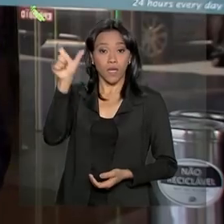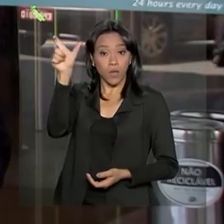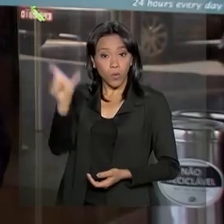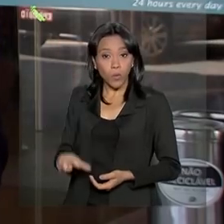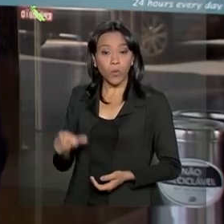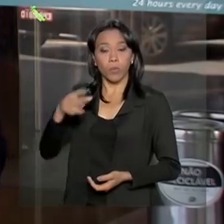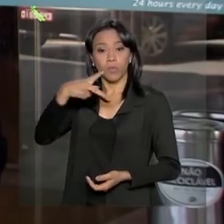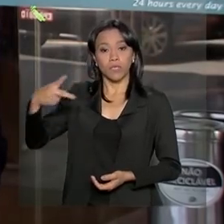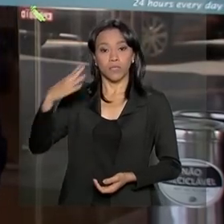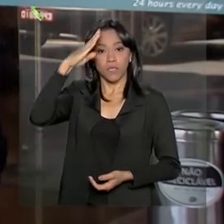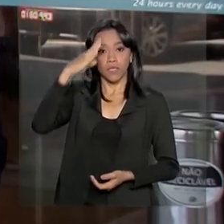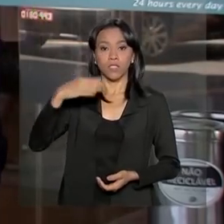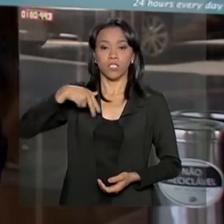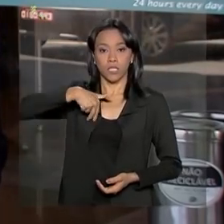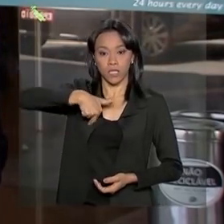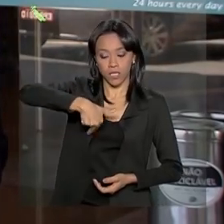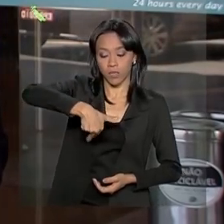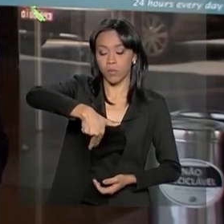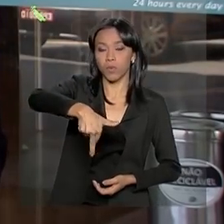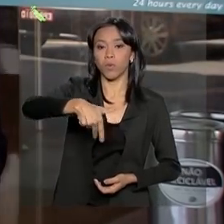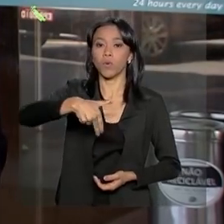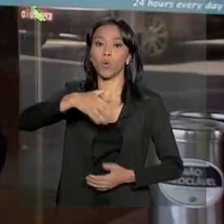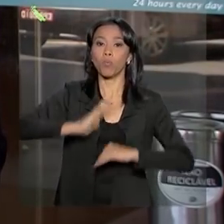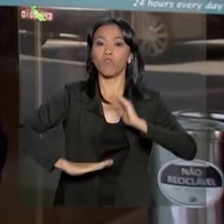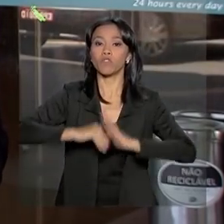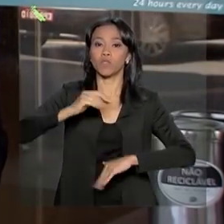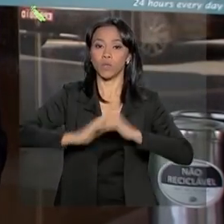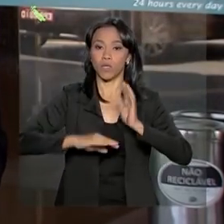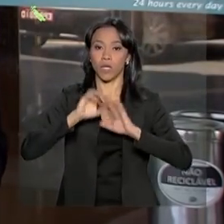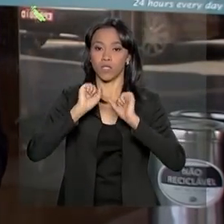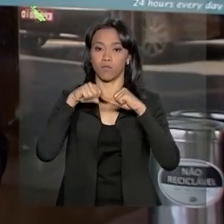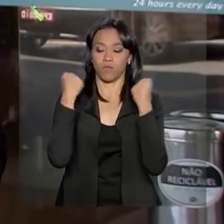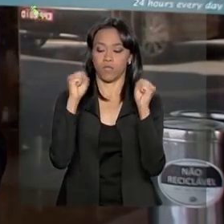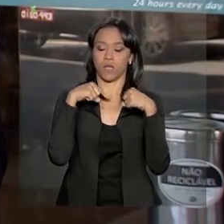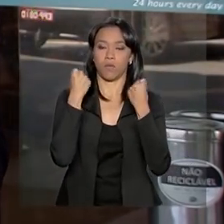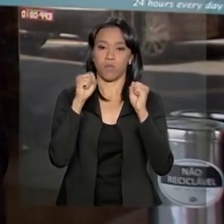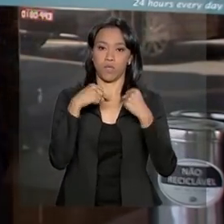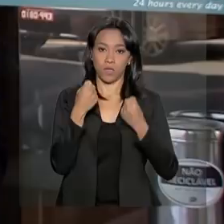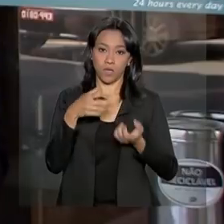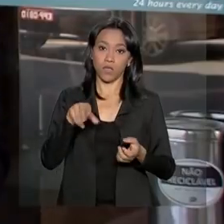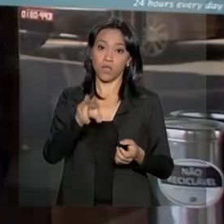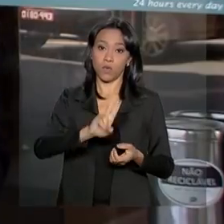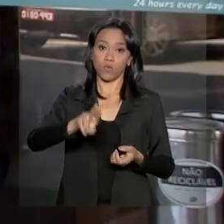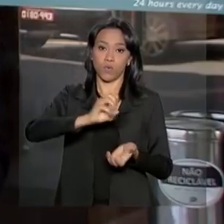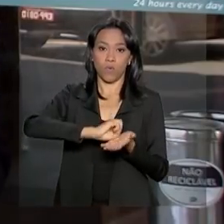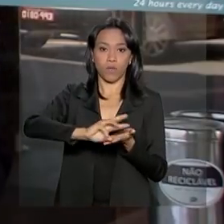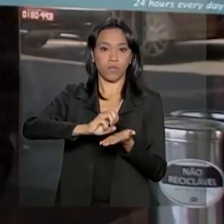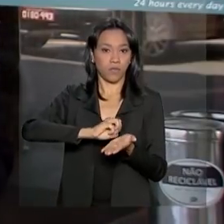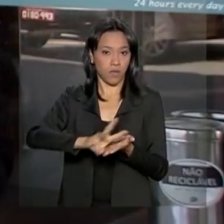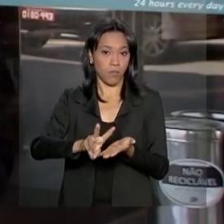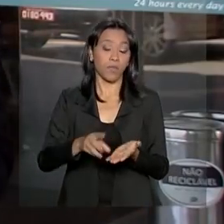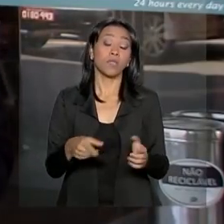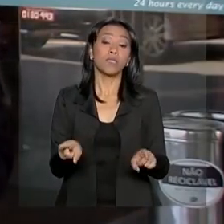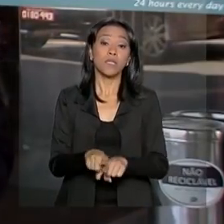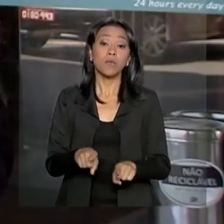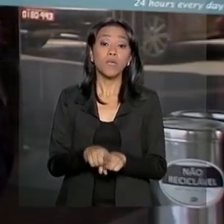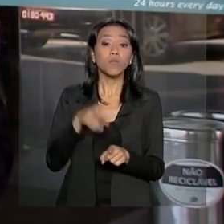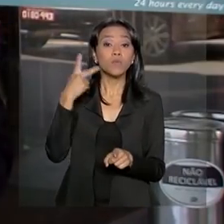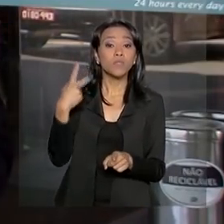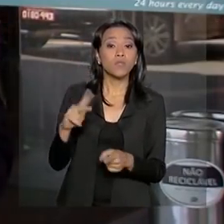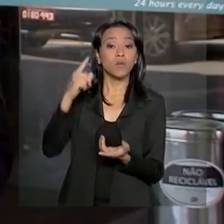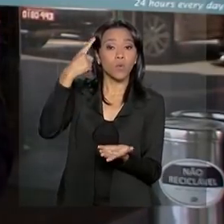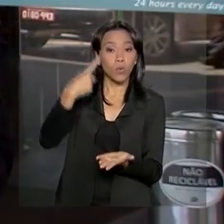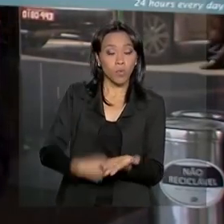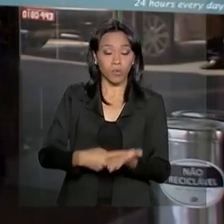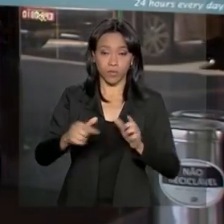equipe de fisioterapia aqui do hospital e utilizou o WhatsApp. Porém, na agenda de compromissos do